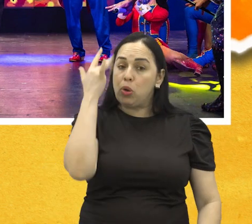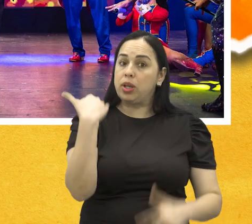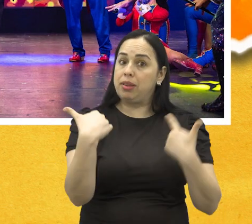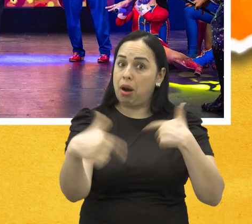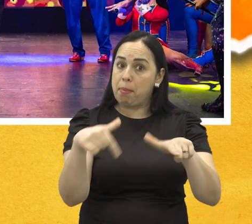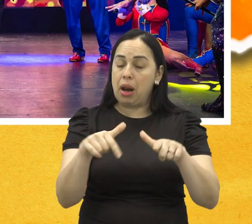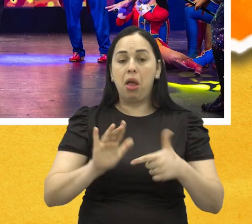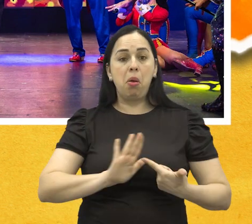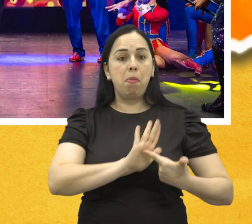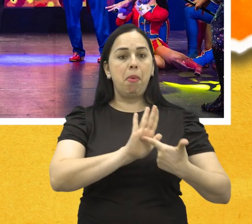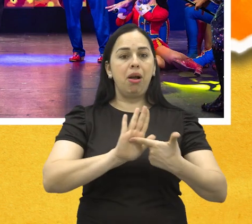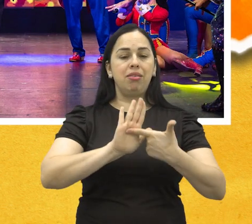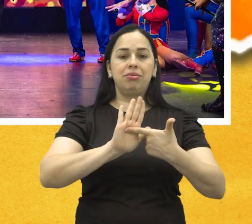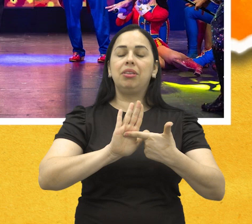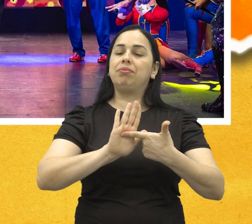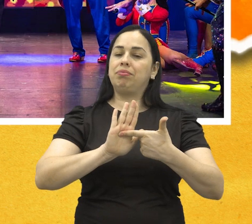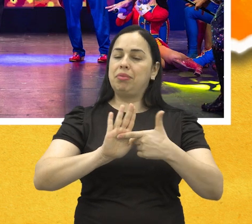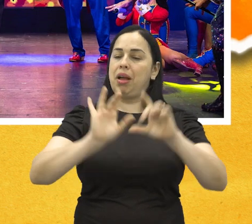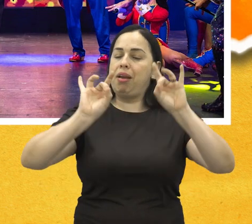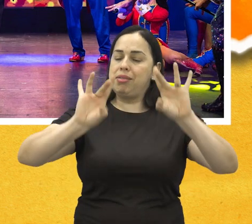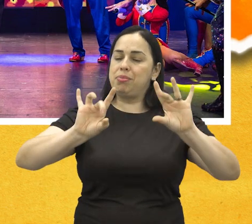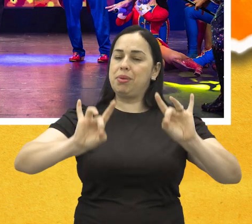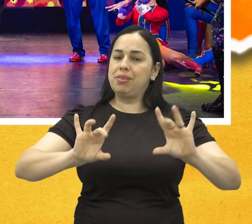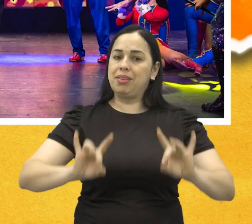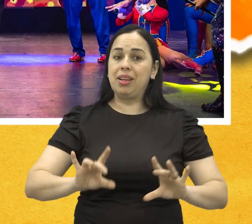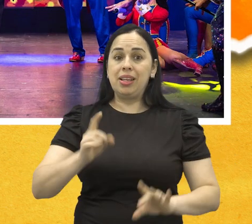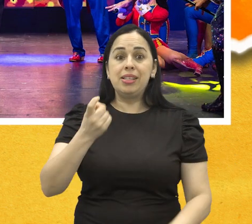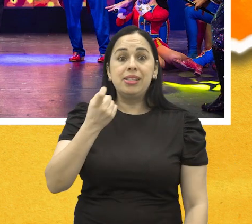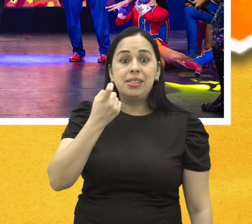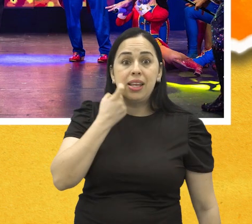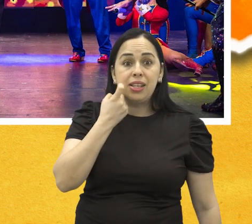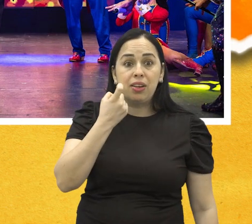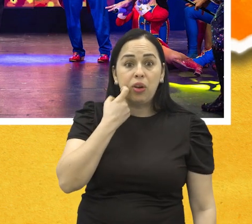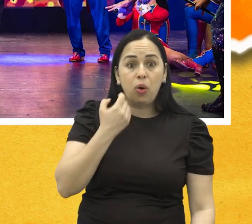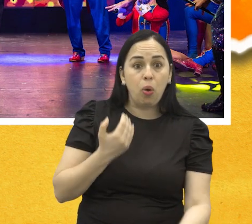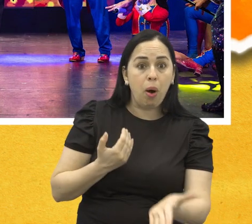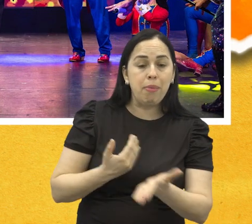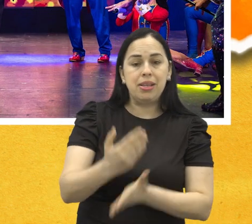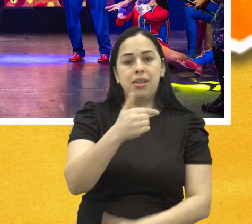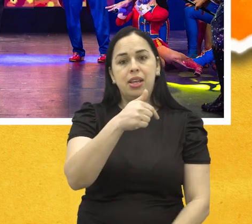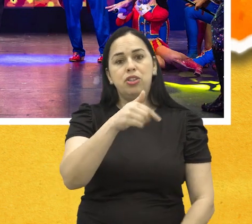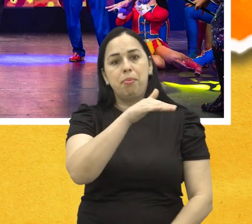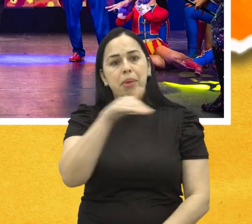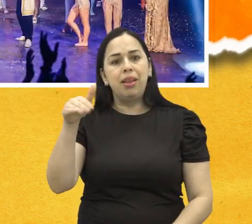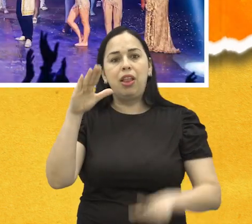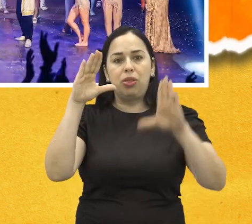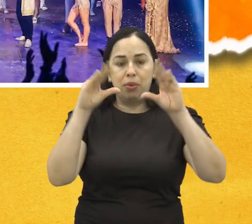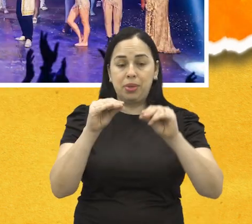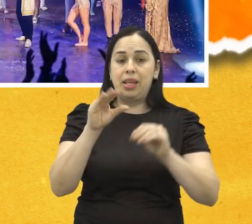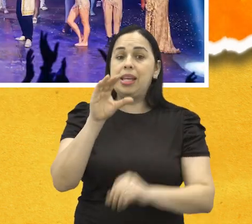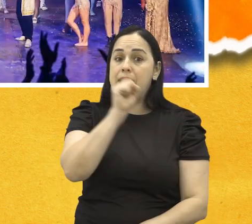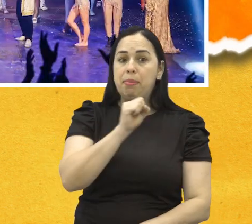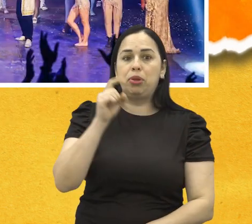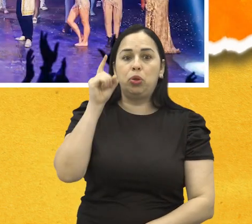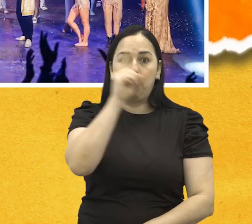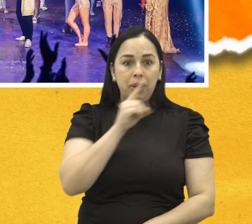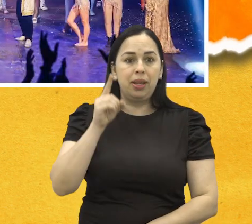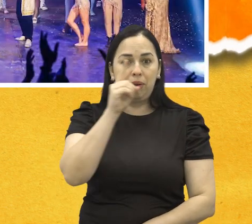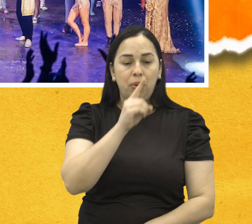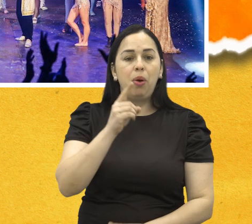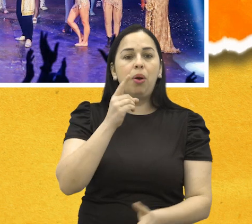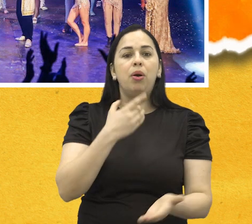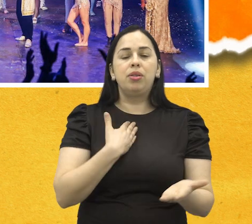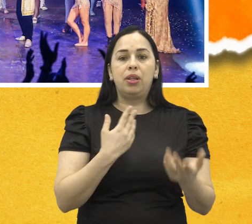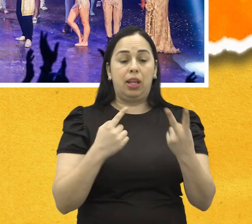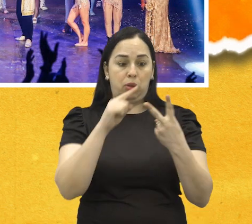e prometem uma apresentação inesquecível. Na sexta-feira, a sessão é às sete e meia da noite. Já no sábado e no domingo,